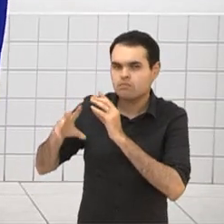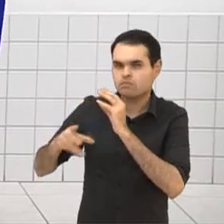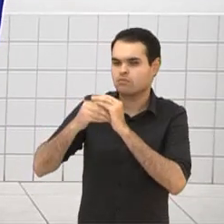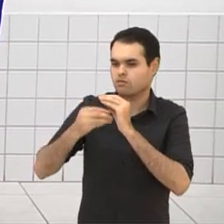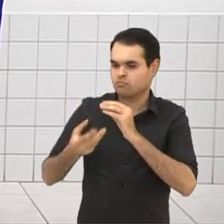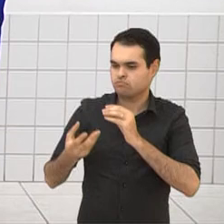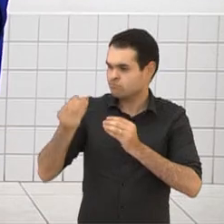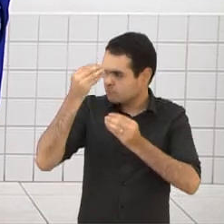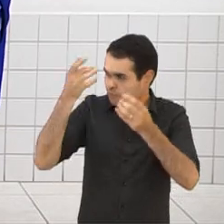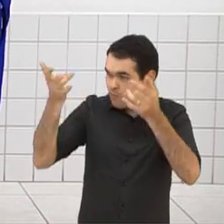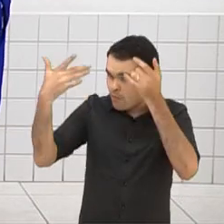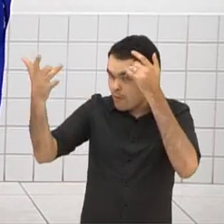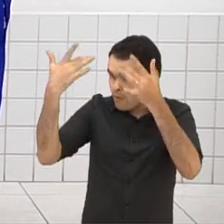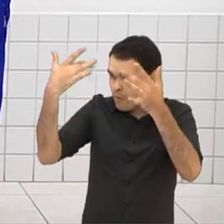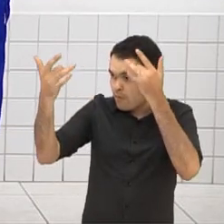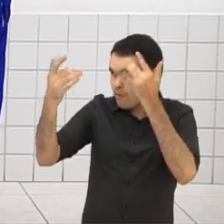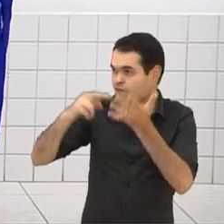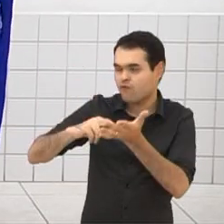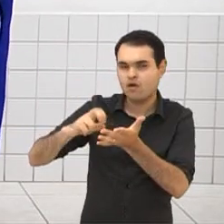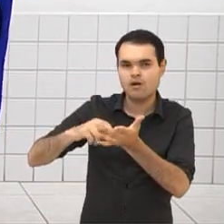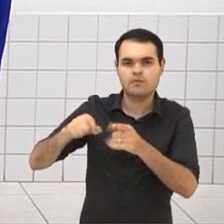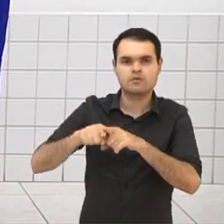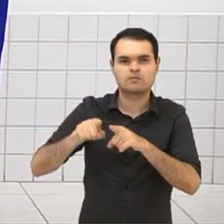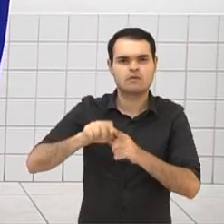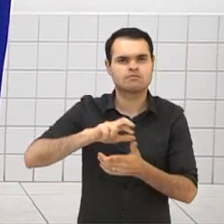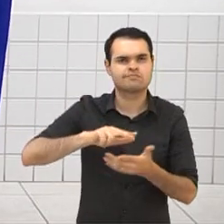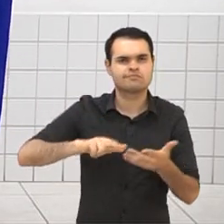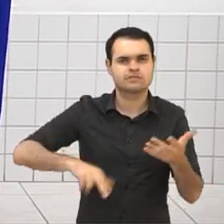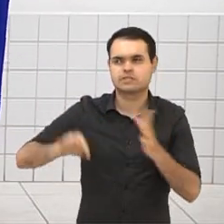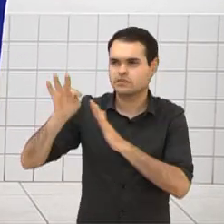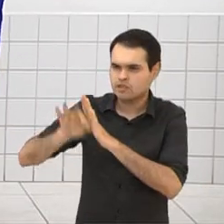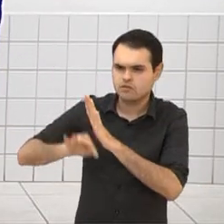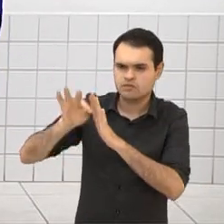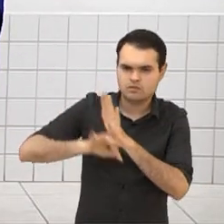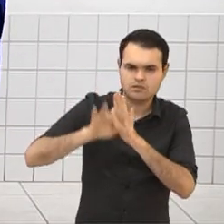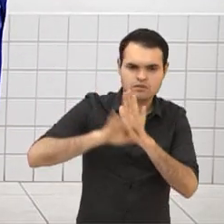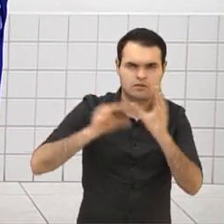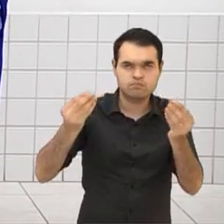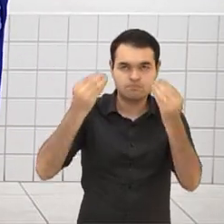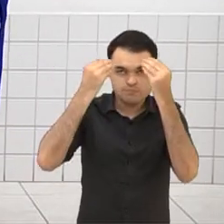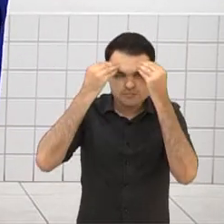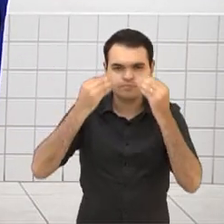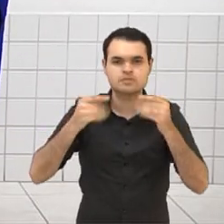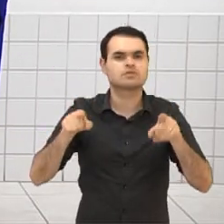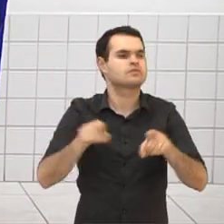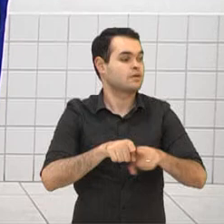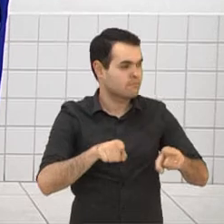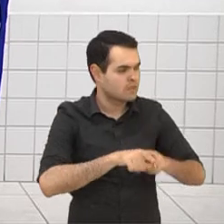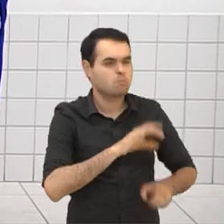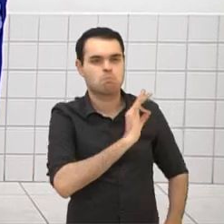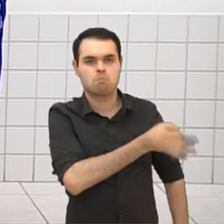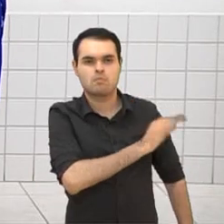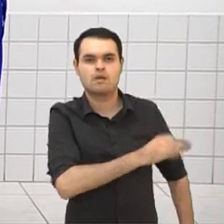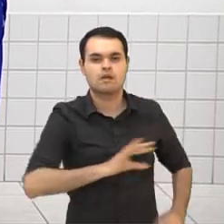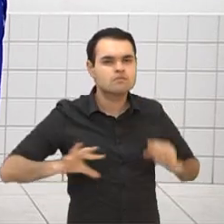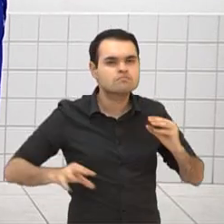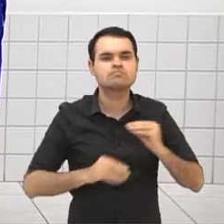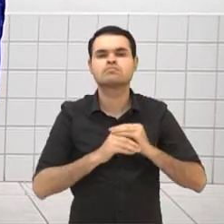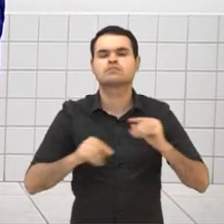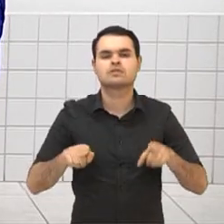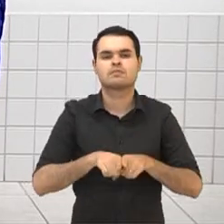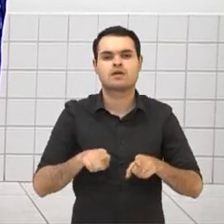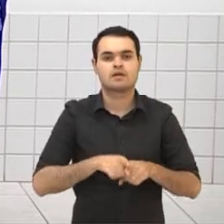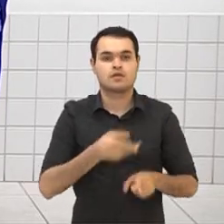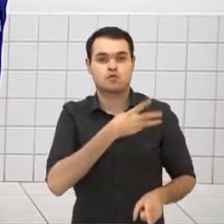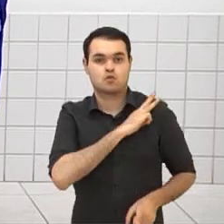aquisição de vocabulário, né? O professor sempre, dos mais variados textos, sempre vai ter aquisição de vocabulário. E, sobretudo, o pessoal aqui da terceira série,